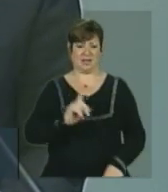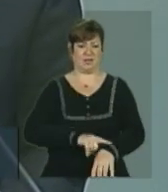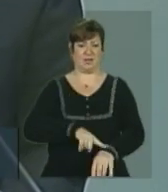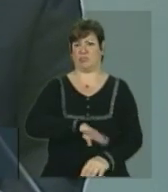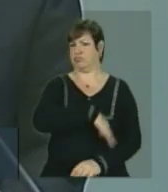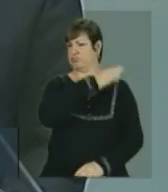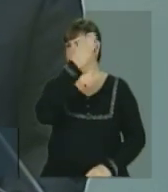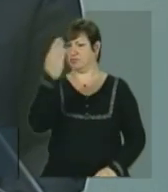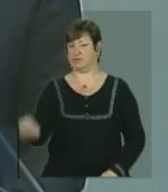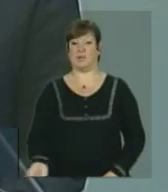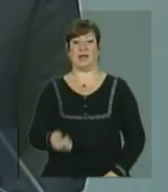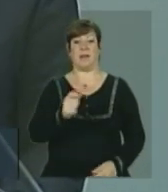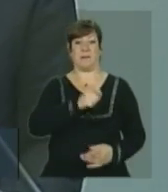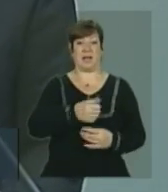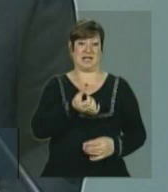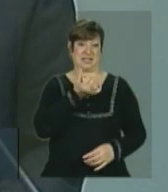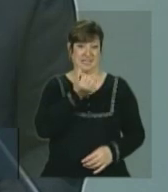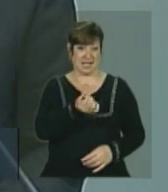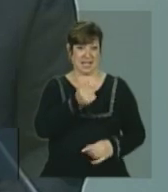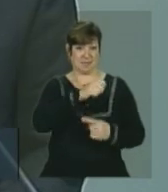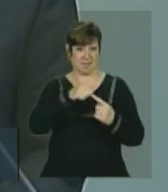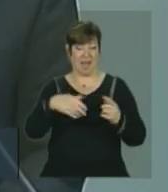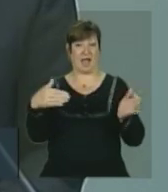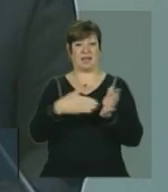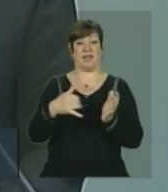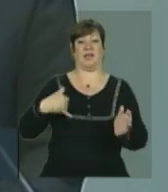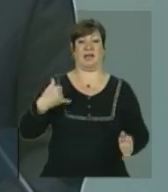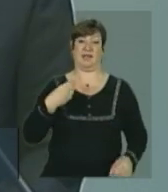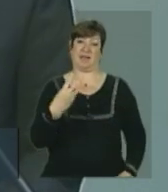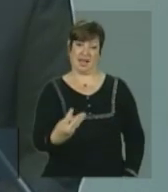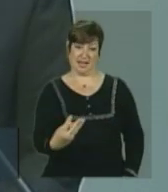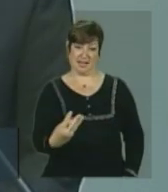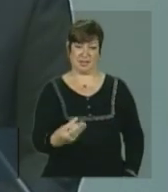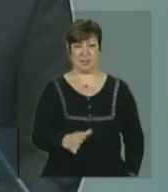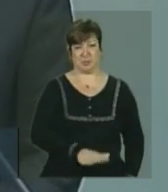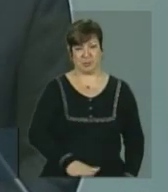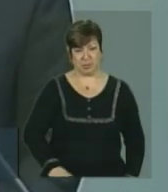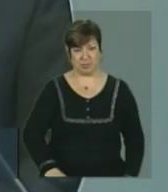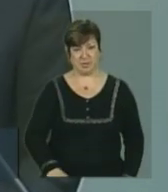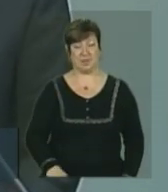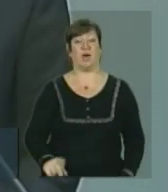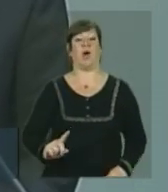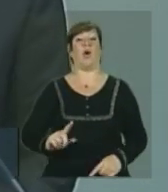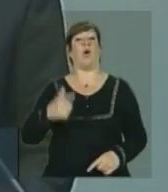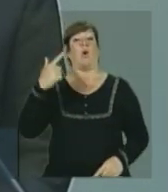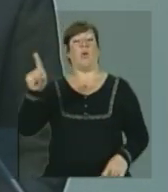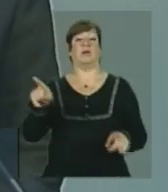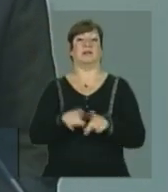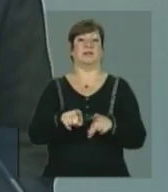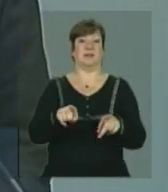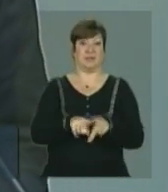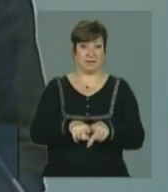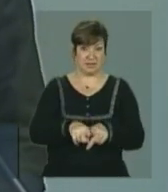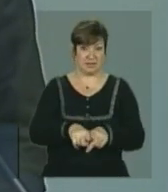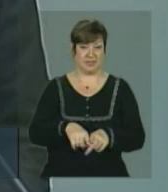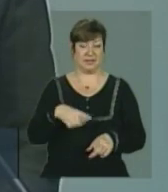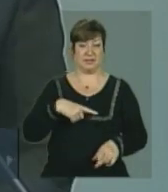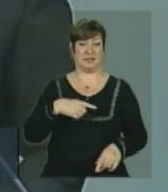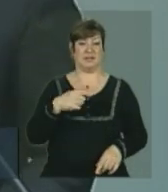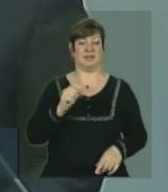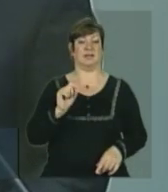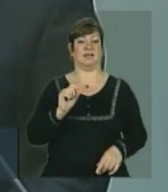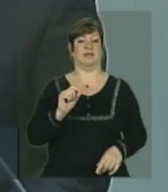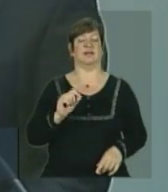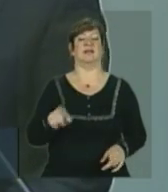de 6 meses a 3 anos de idade e outras 150 de 4 e 5 anos de idade. Cada